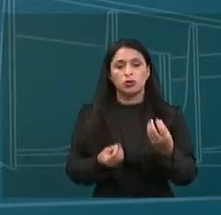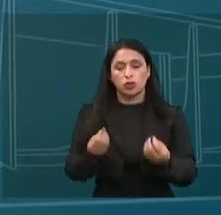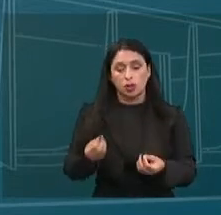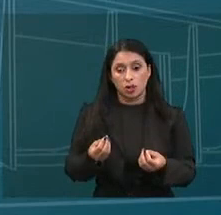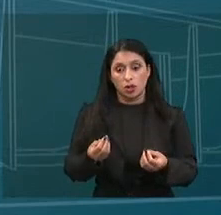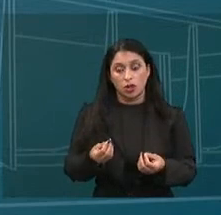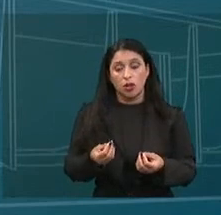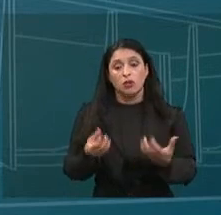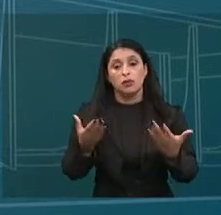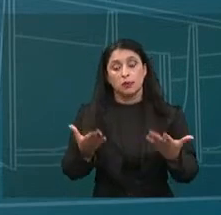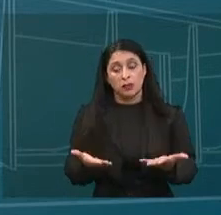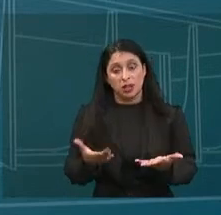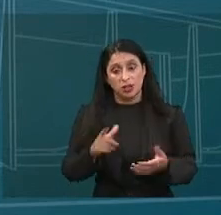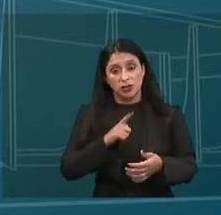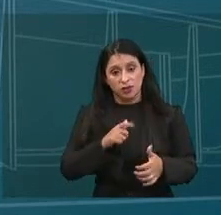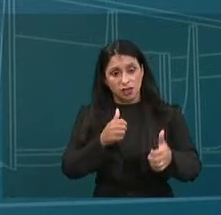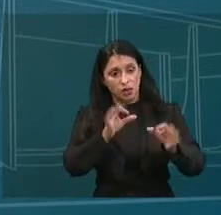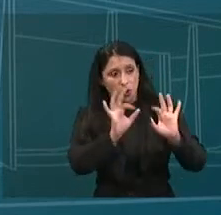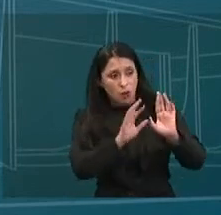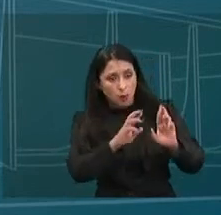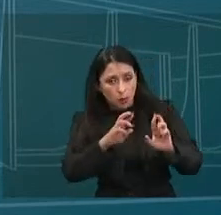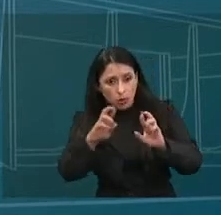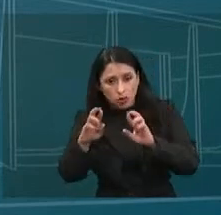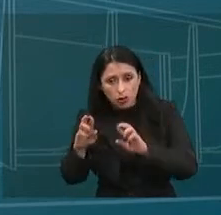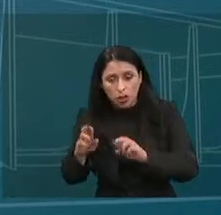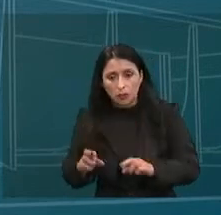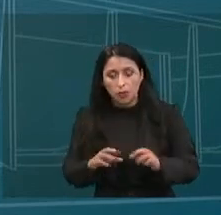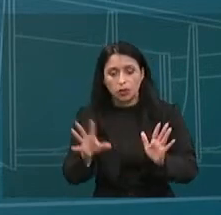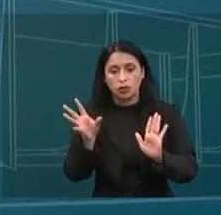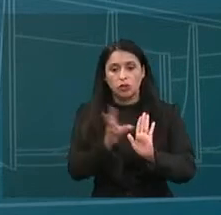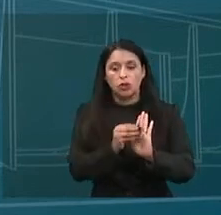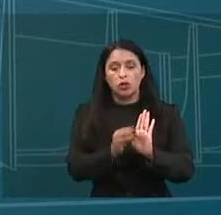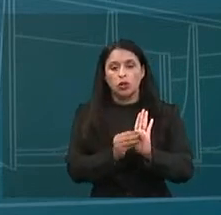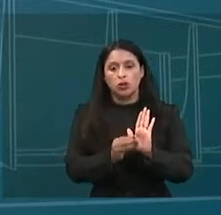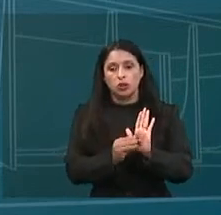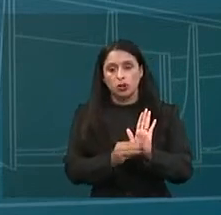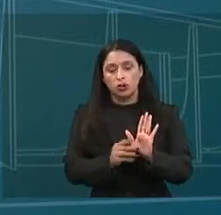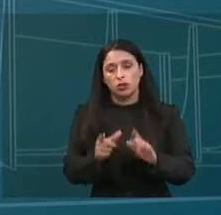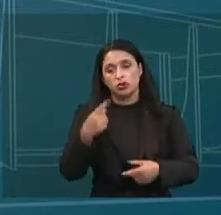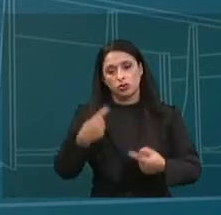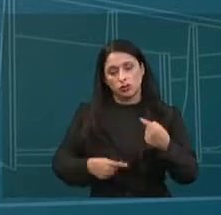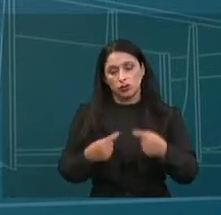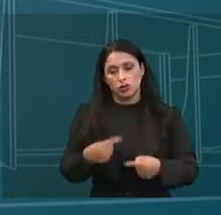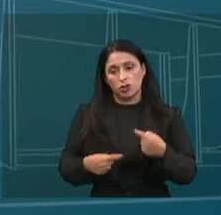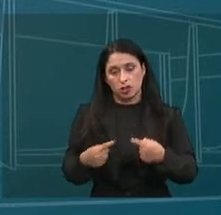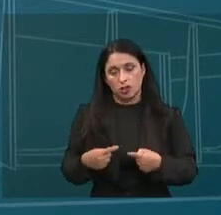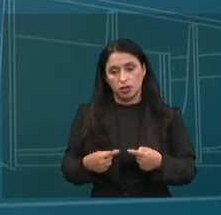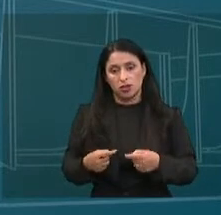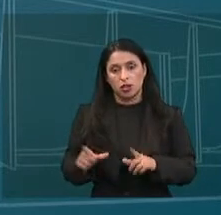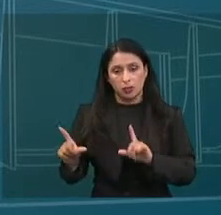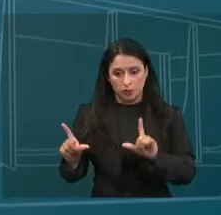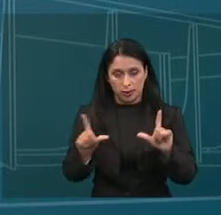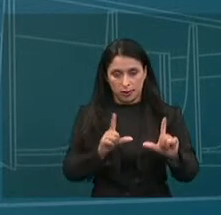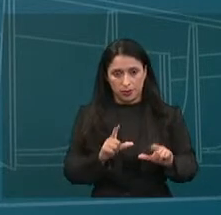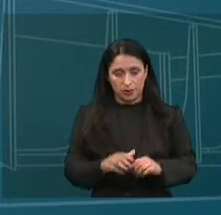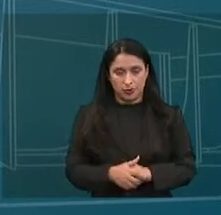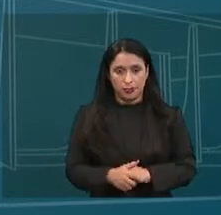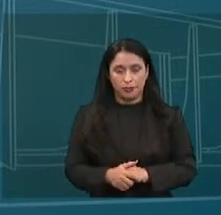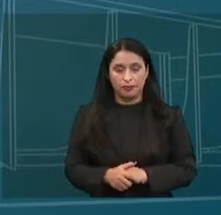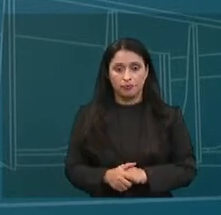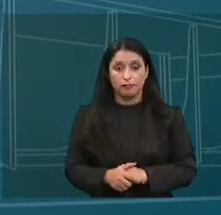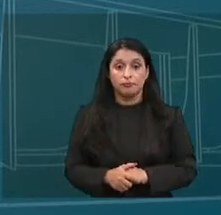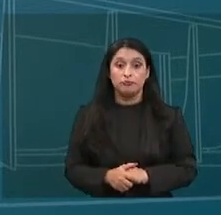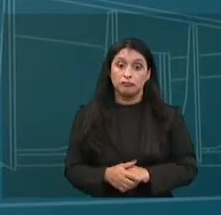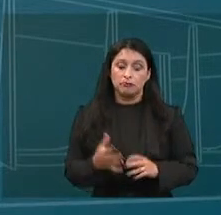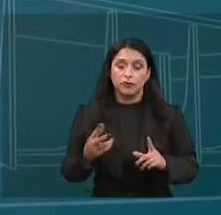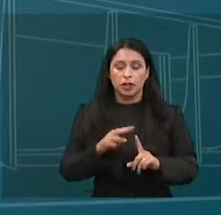Mais do que isso, fazem monitoramento de conteúdos e os retiram sempre que consideram que violam suas políticas de uso. Próximo, por favor. É